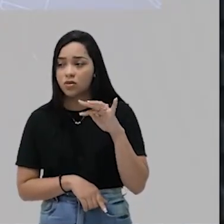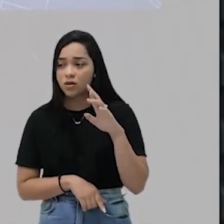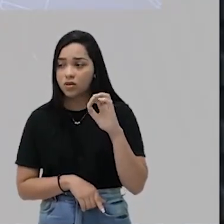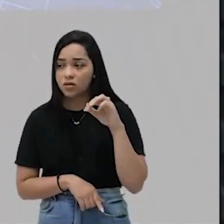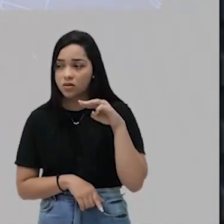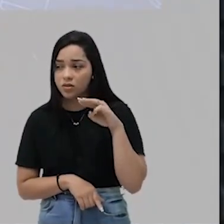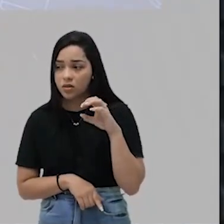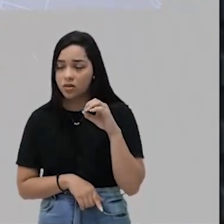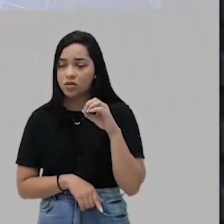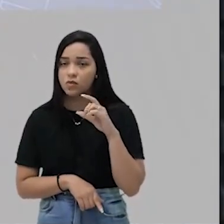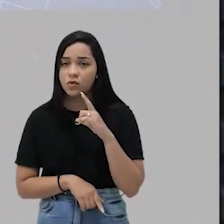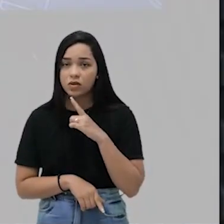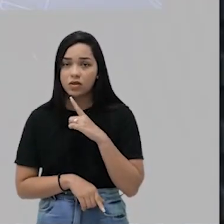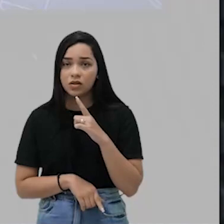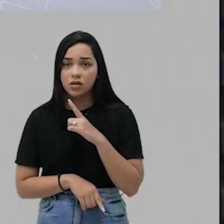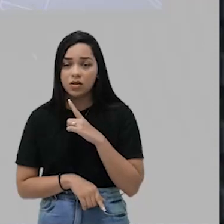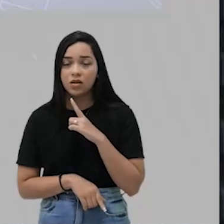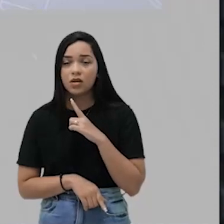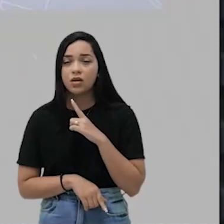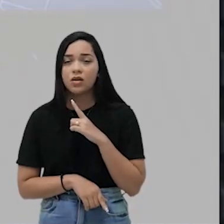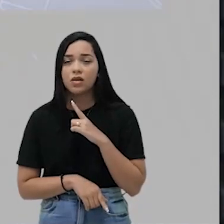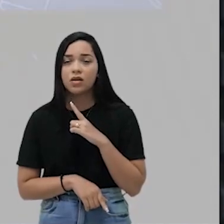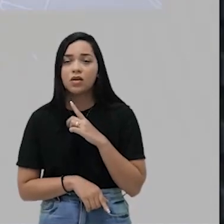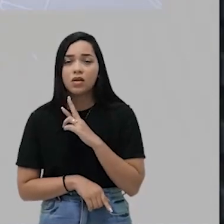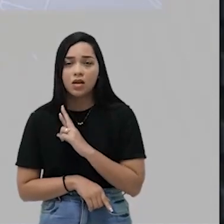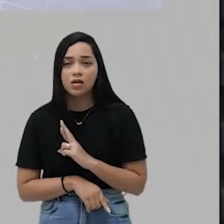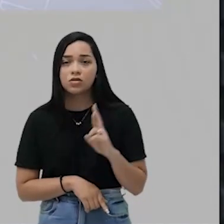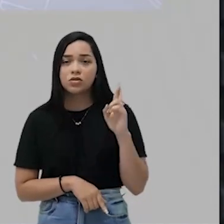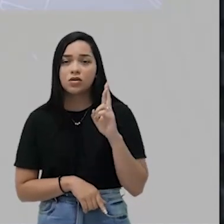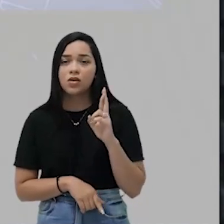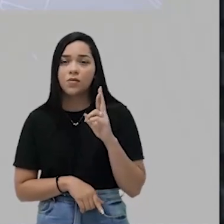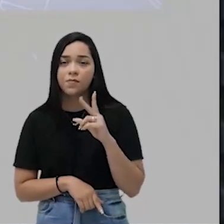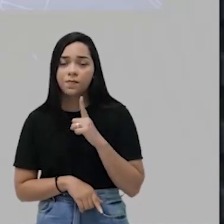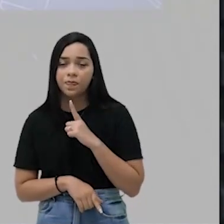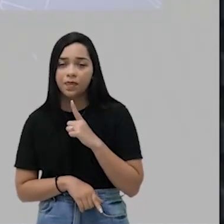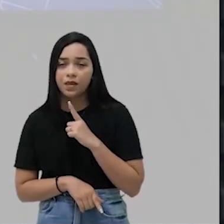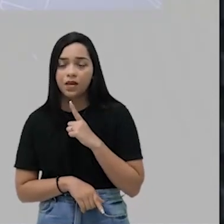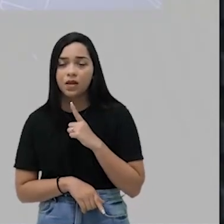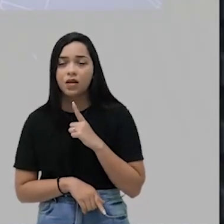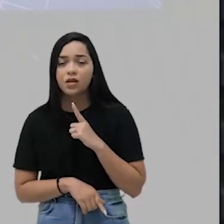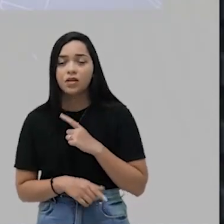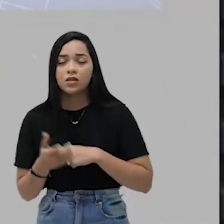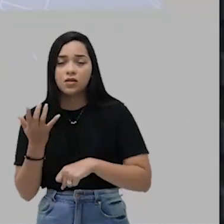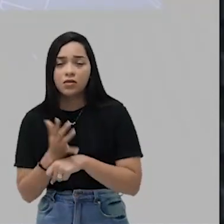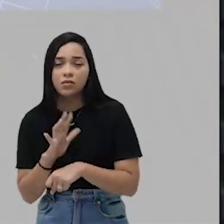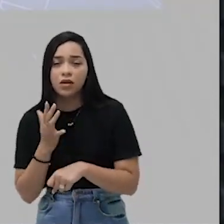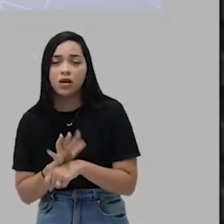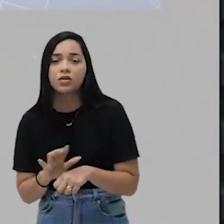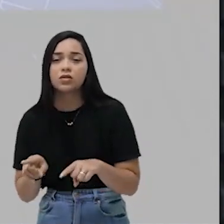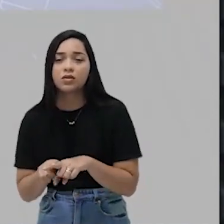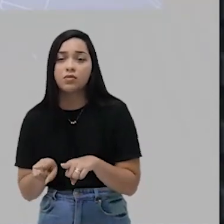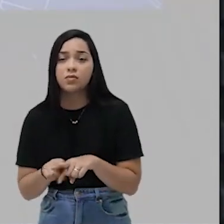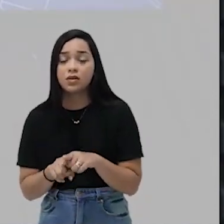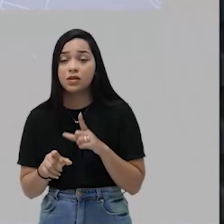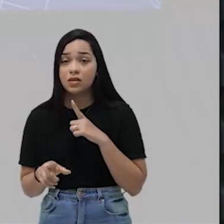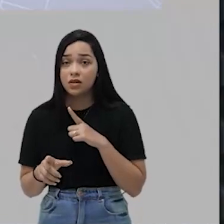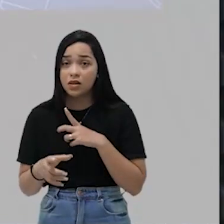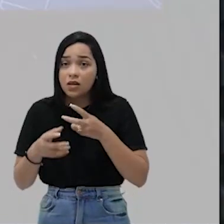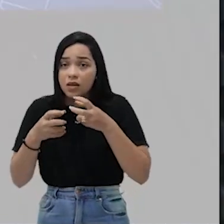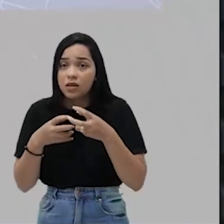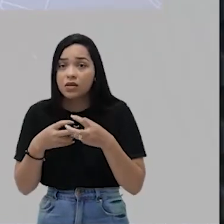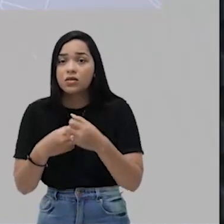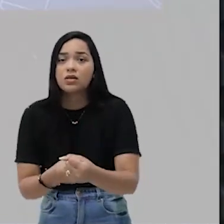Então, existe uma imposição do idioma, da religião, de hábitos alimentares. Apesar da resistência